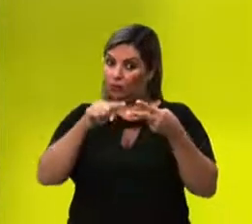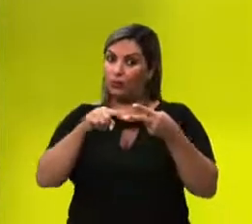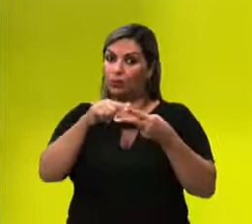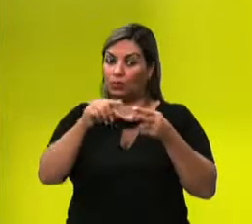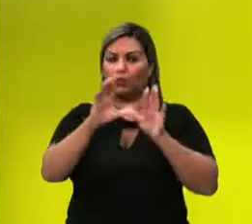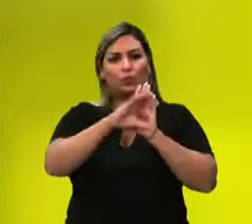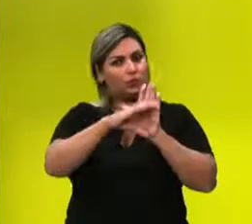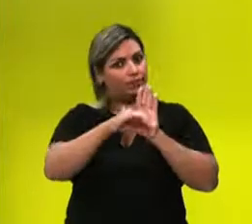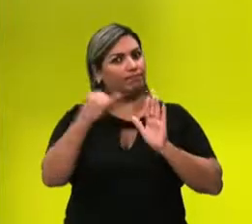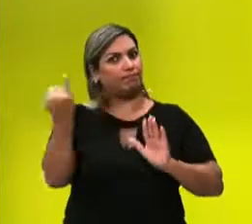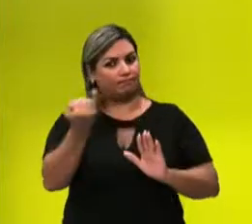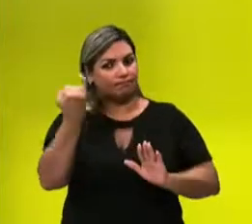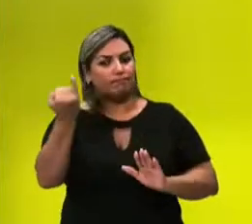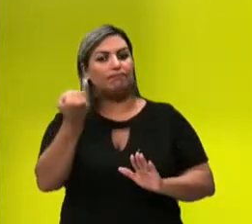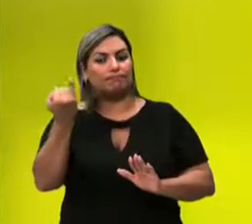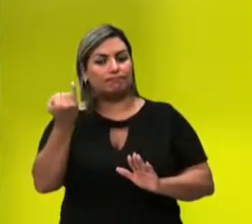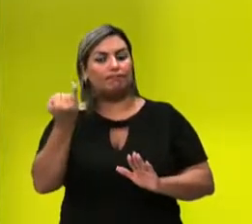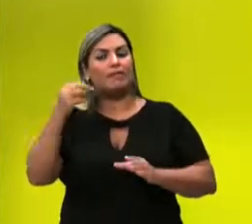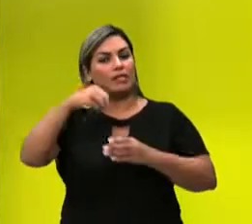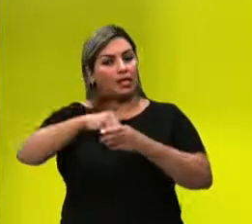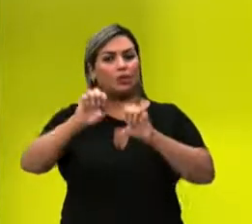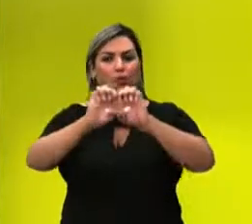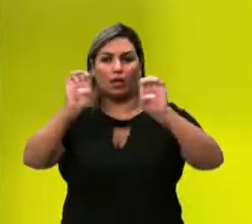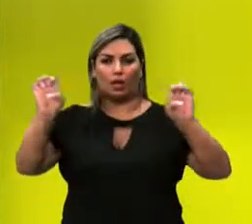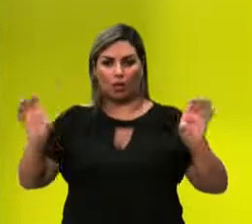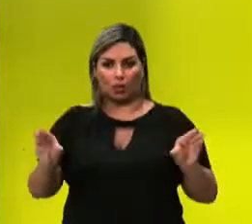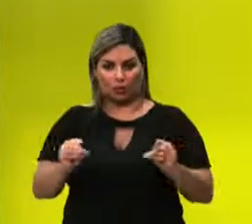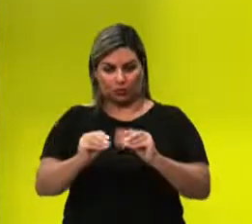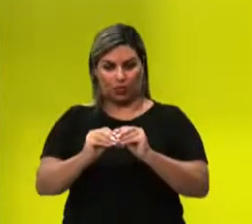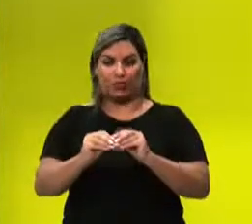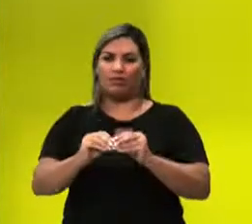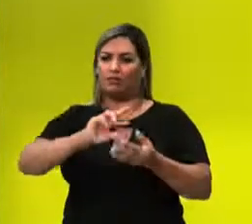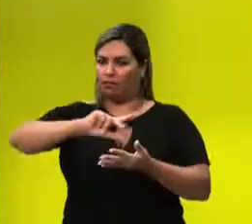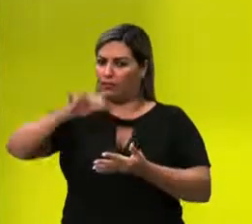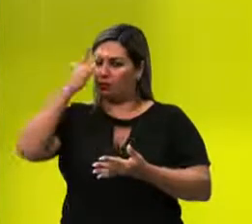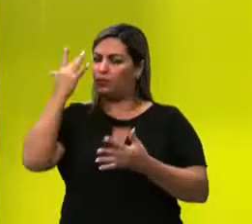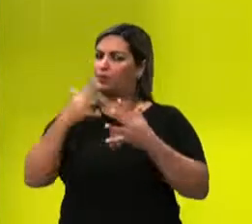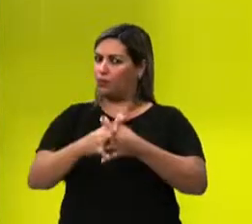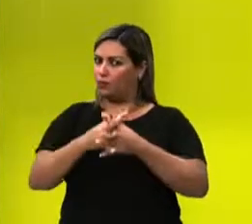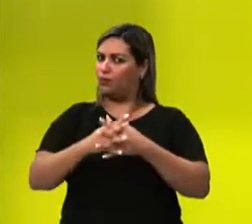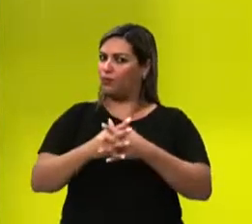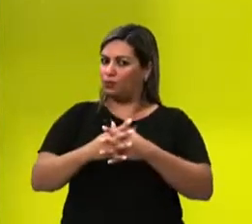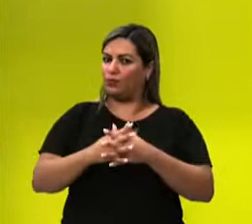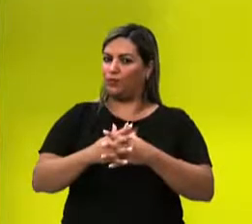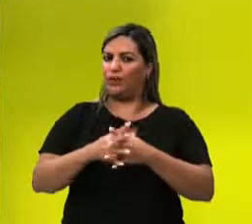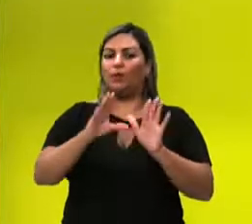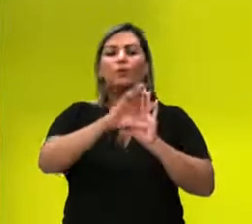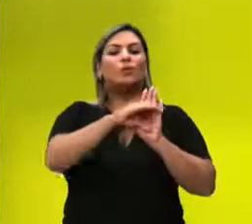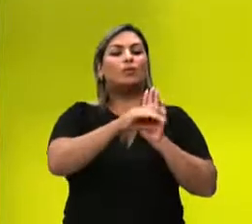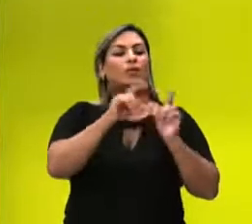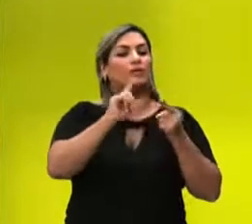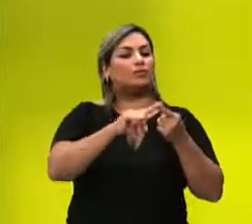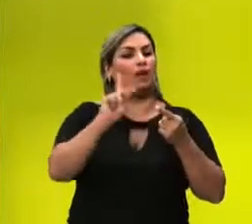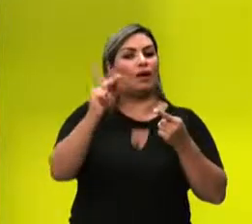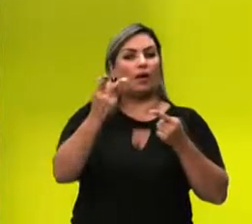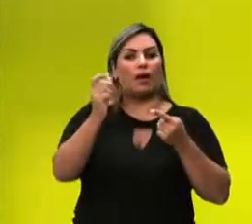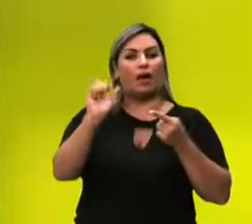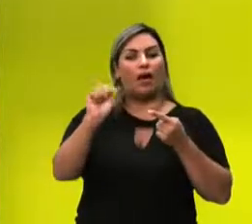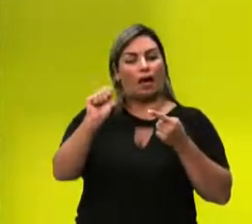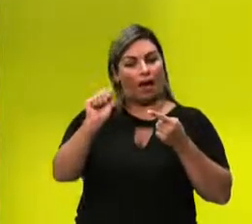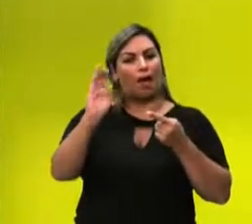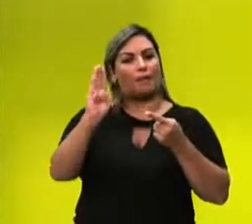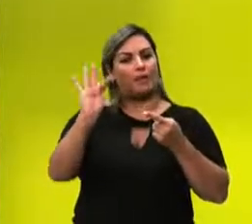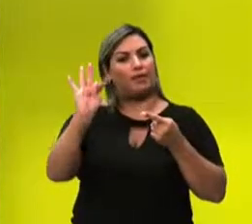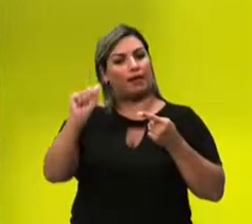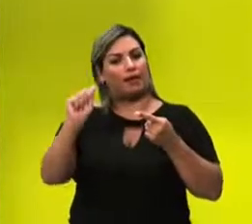conceitos muito importantes em ecologia e que muita gente costuma confundir, que são os conceitos de habitat